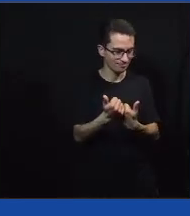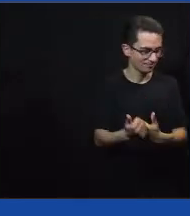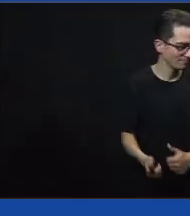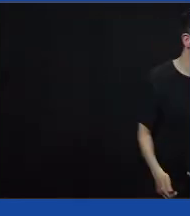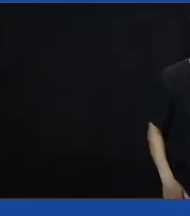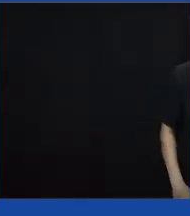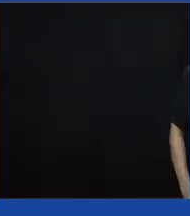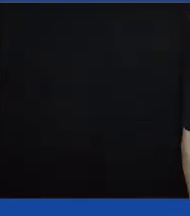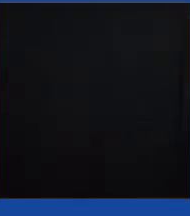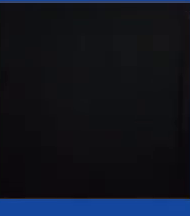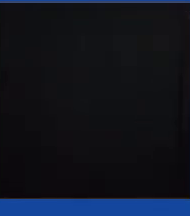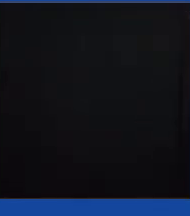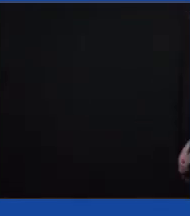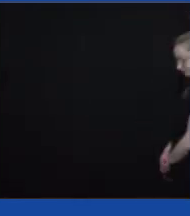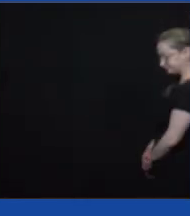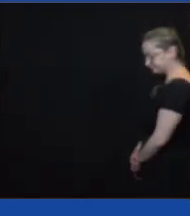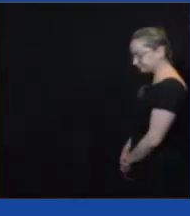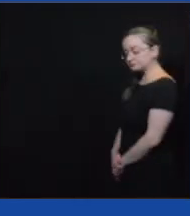eventualmente,